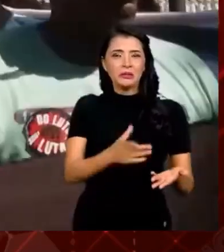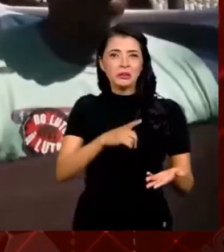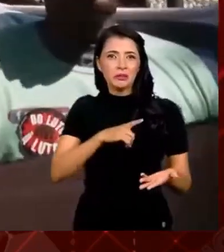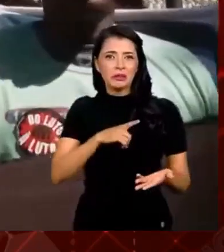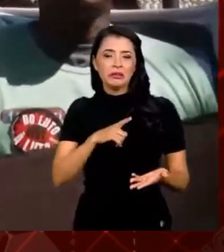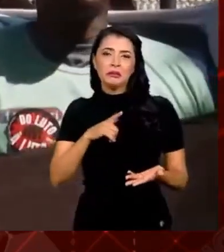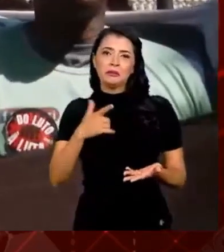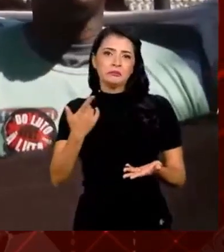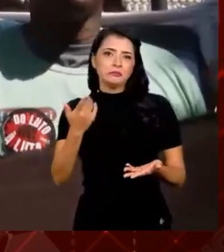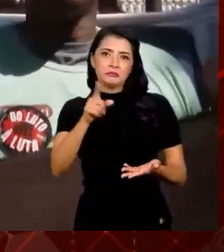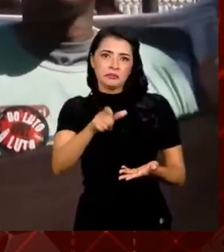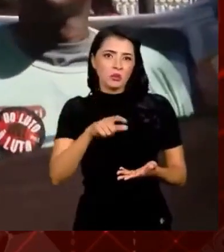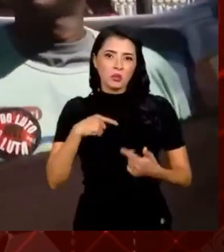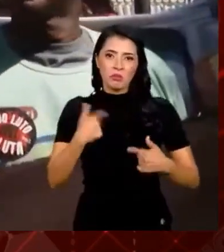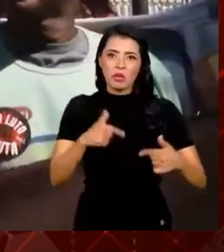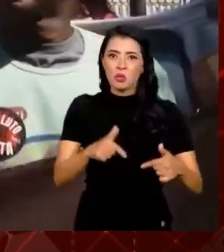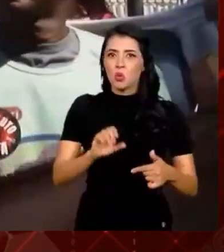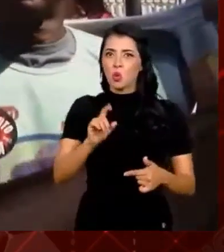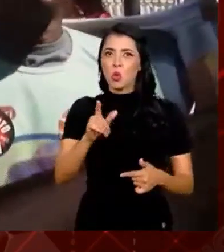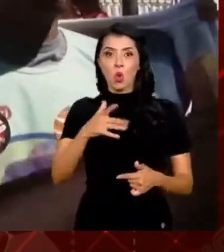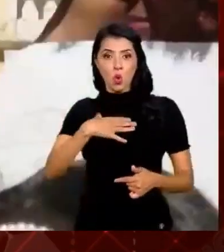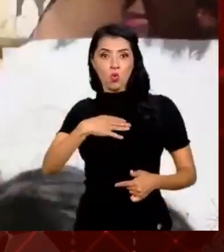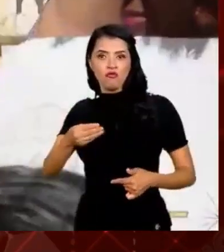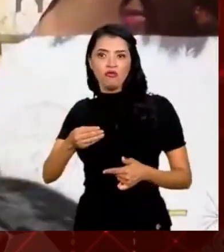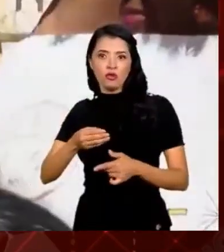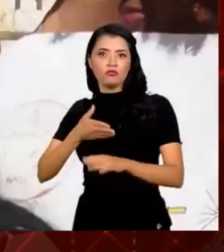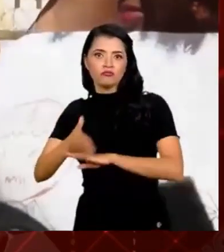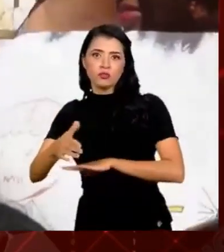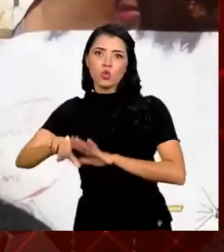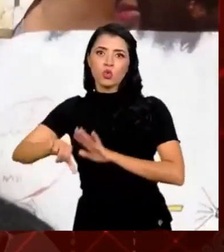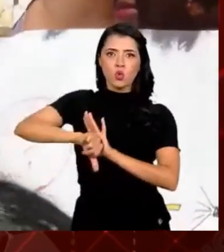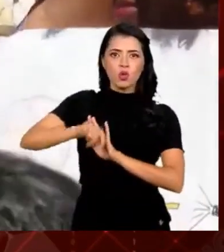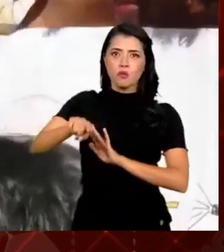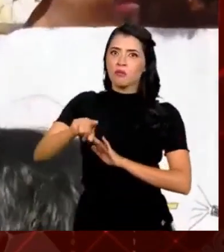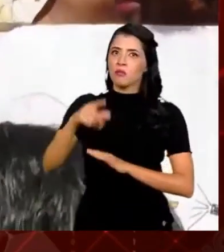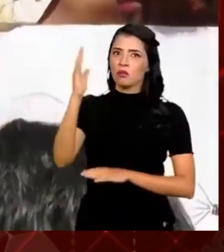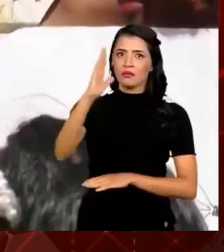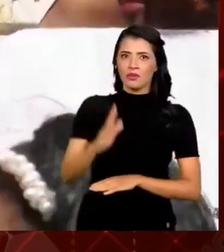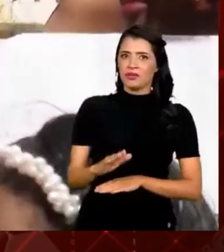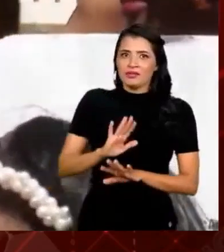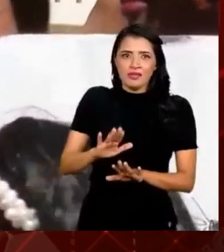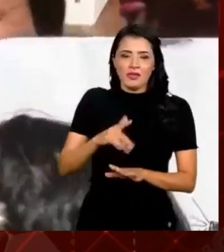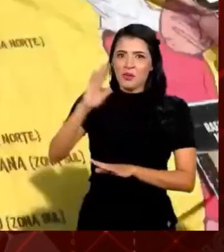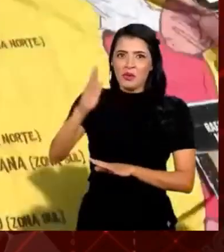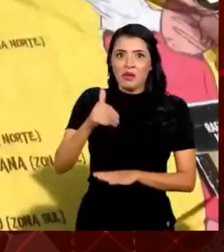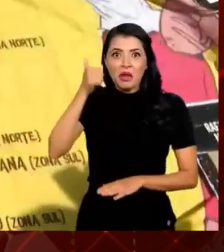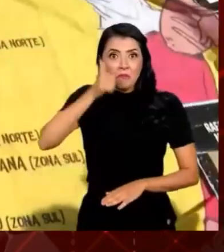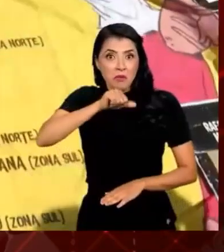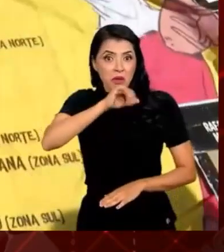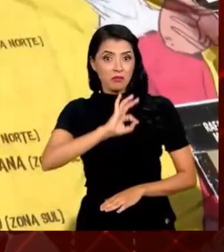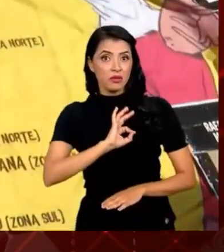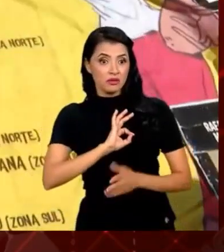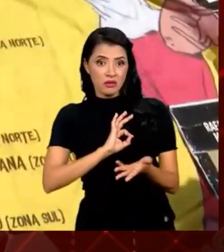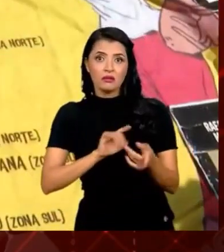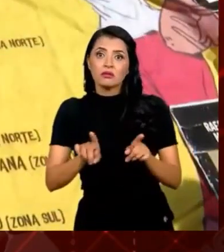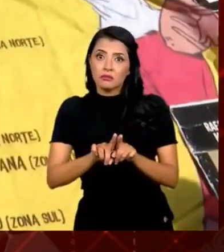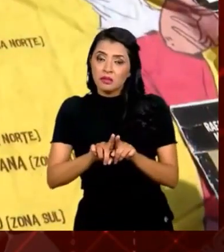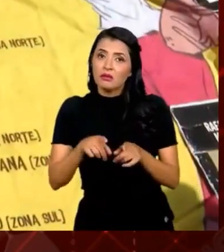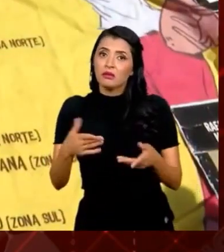seja um filho trabalhador, seja um filho envolvido. A mãe de um policial,